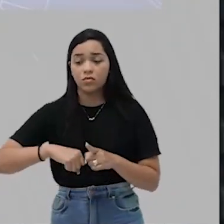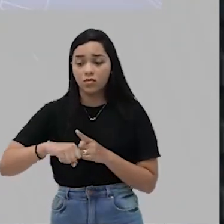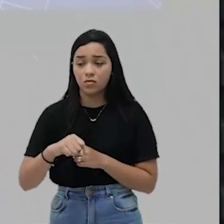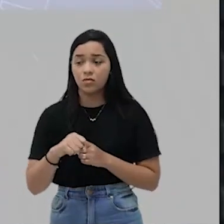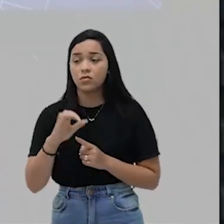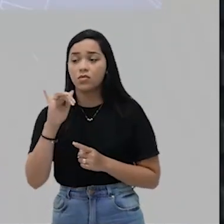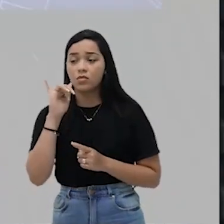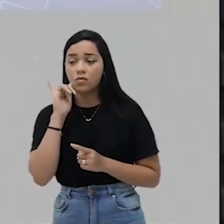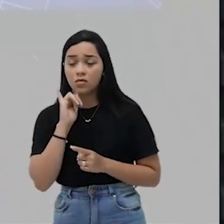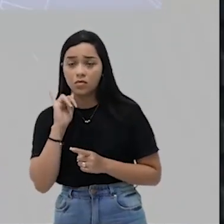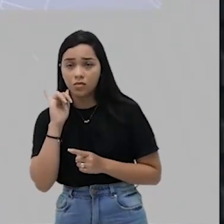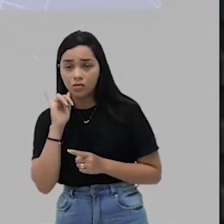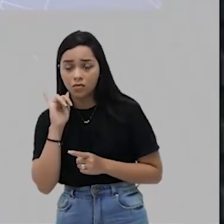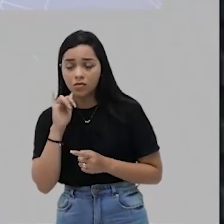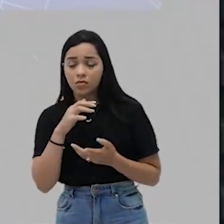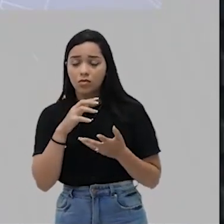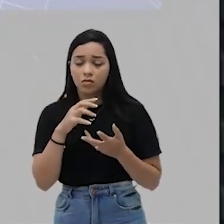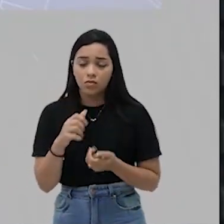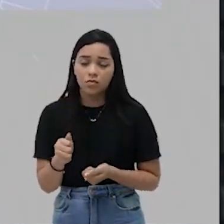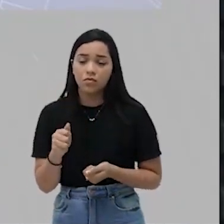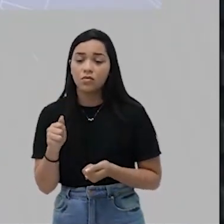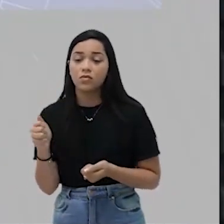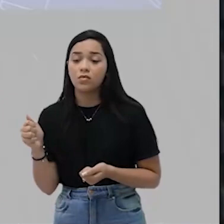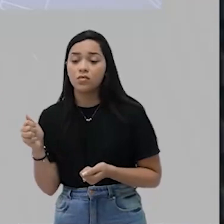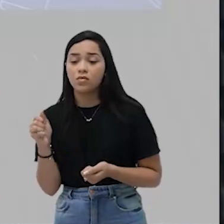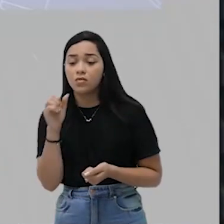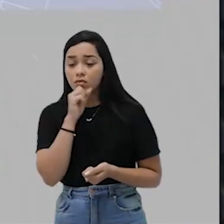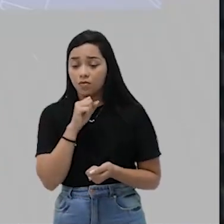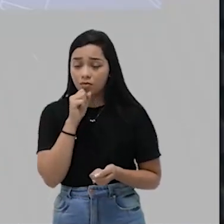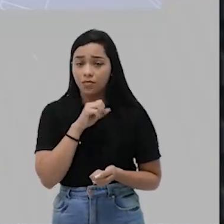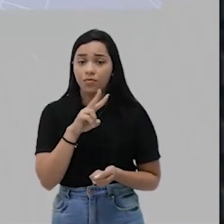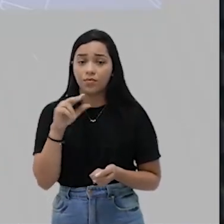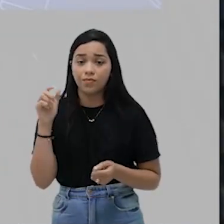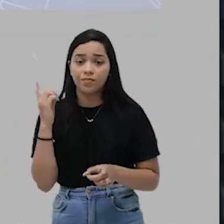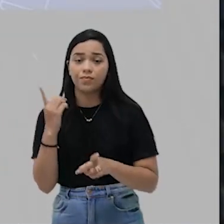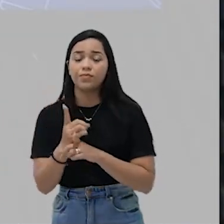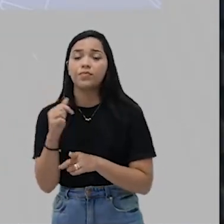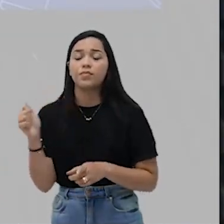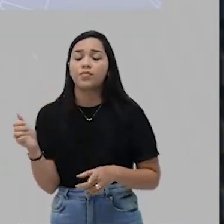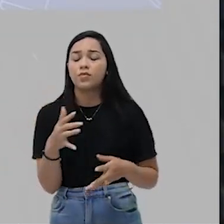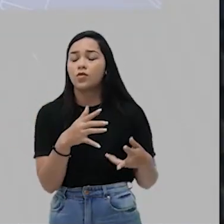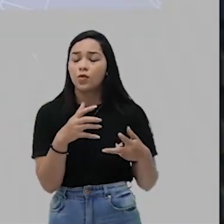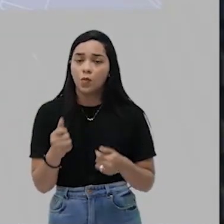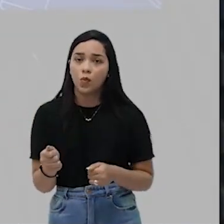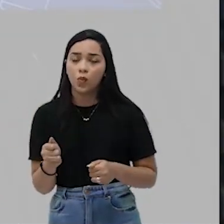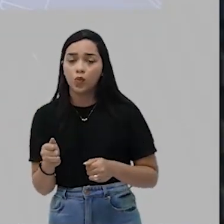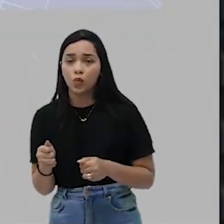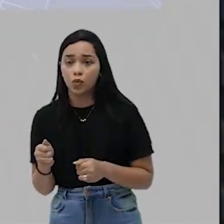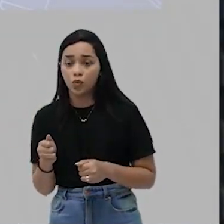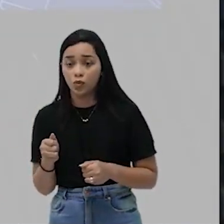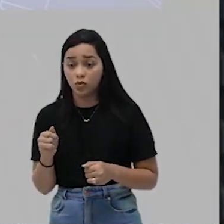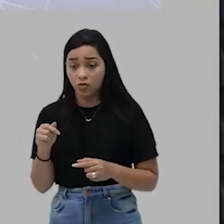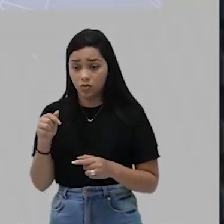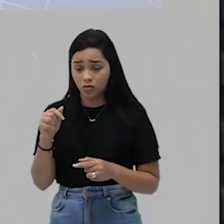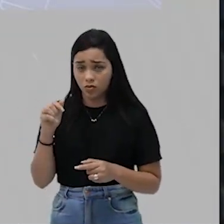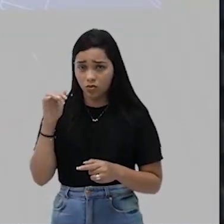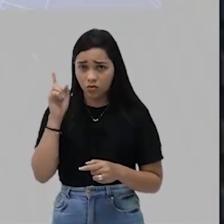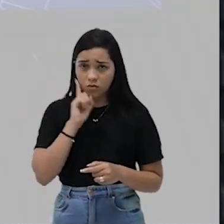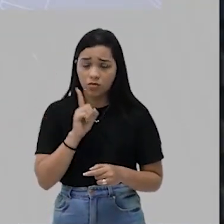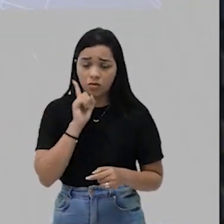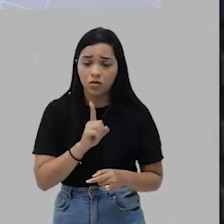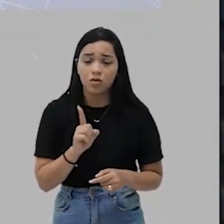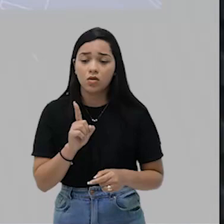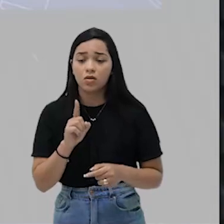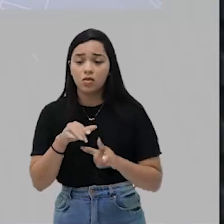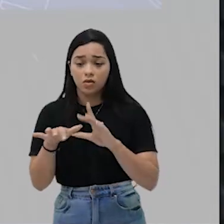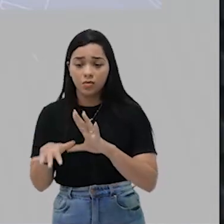o velho mundo europeu cristão vai encontrar aqui no novo mundo, no continente americano, são sociedades nativas